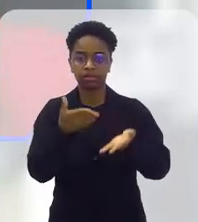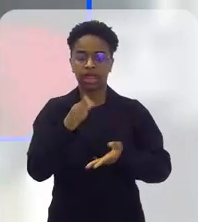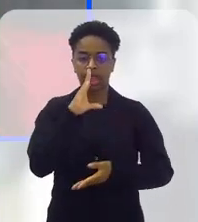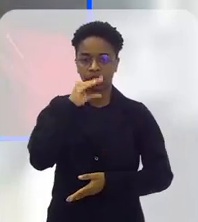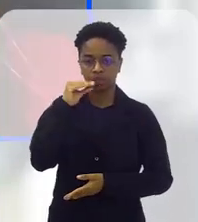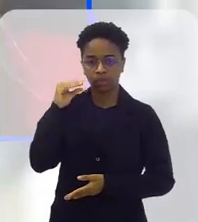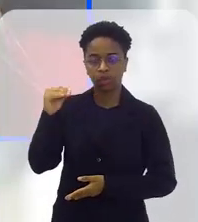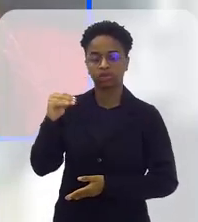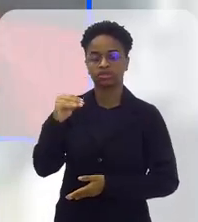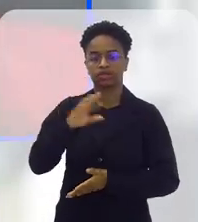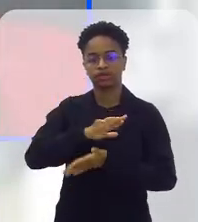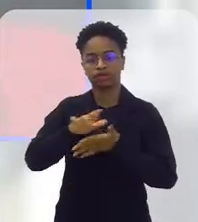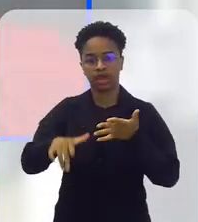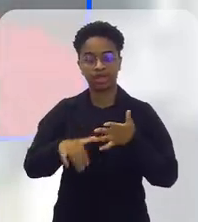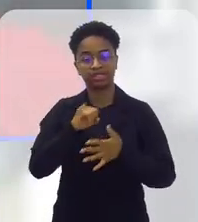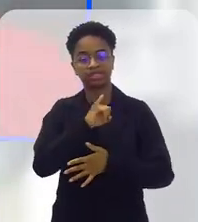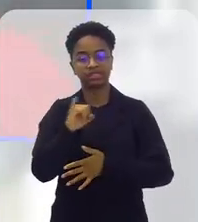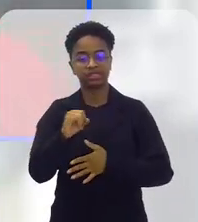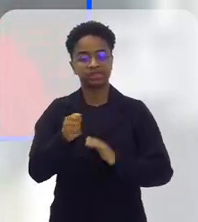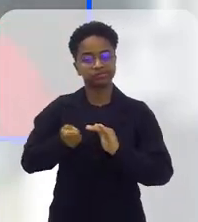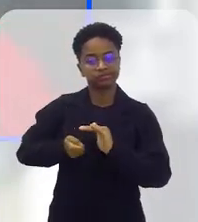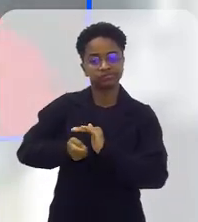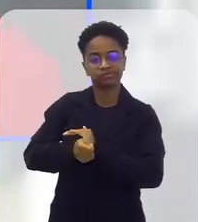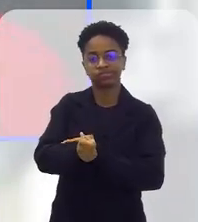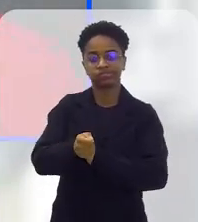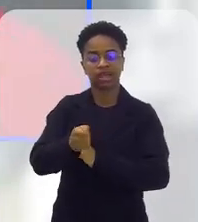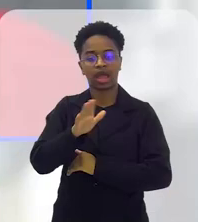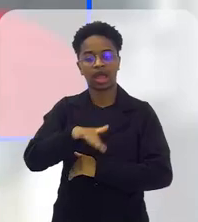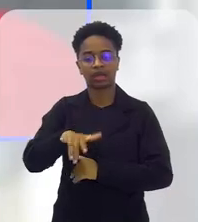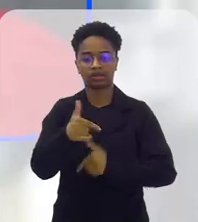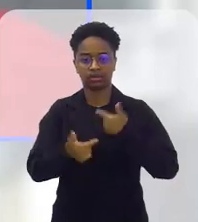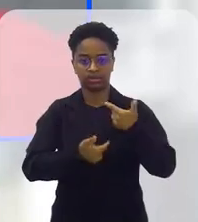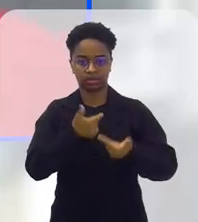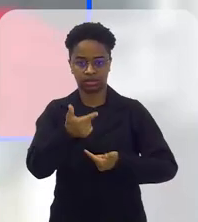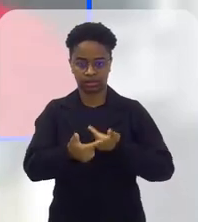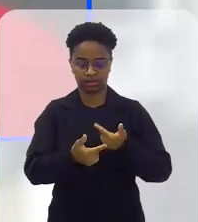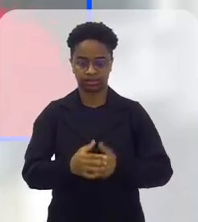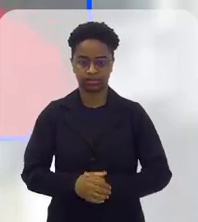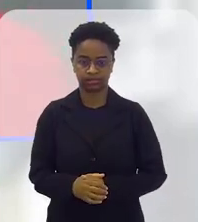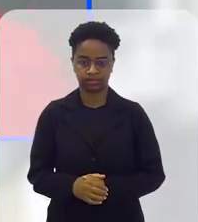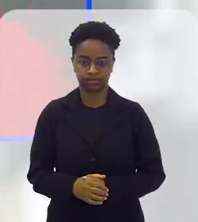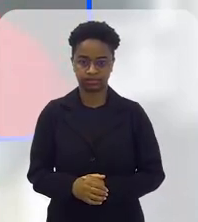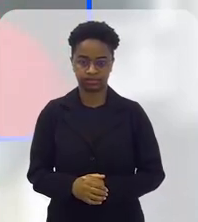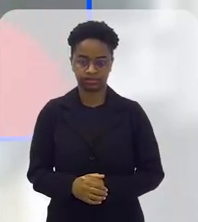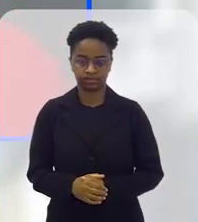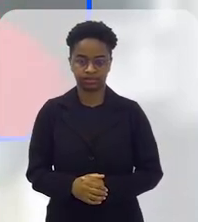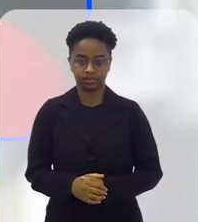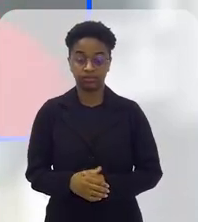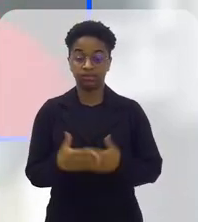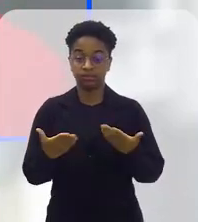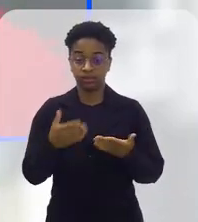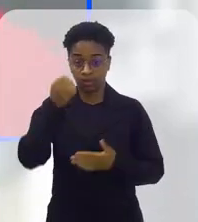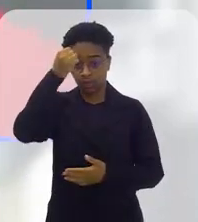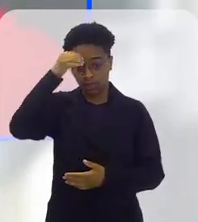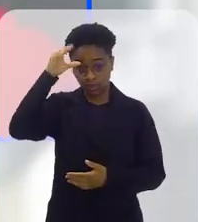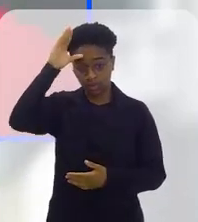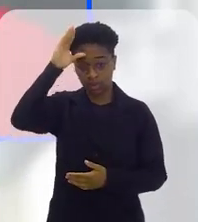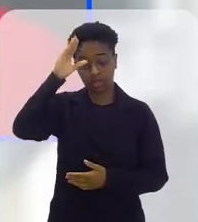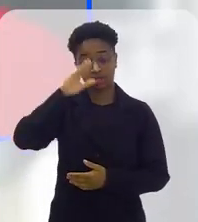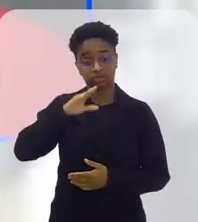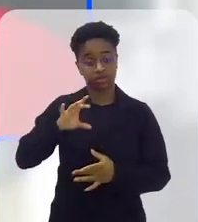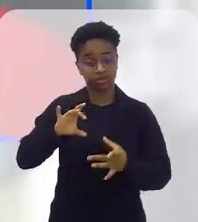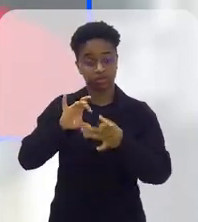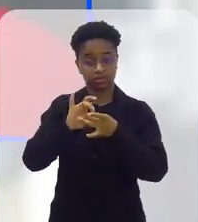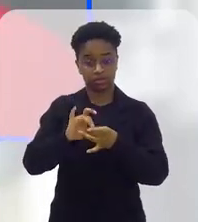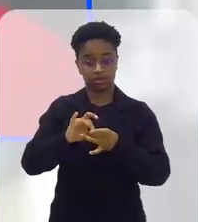mais adolescentes que possam estar inseridos, né, no mercado. E esse conhecimento